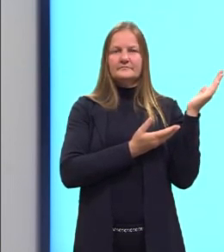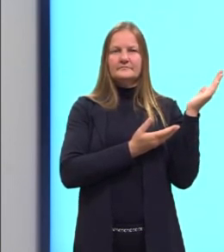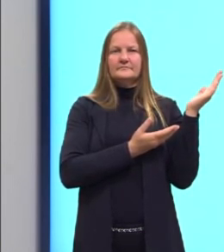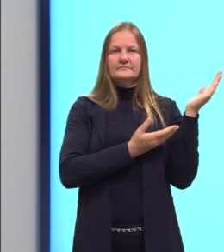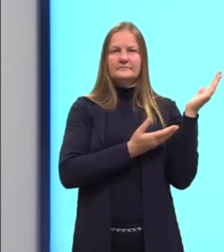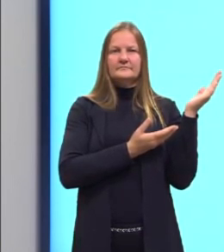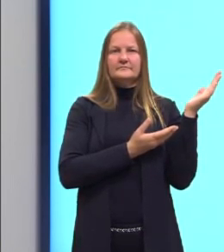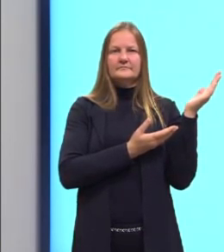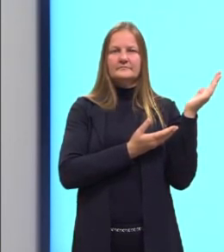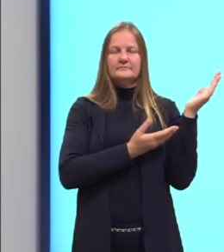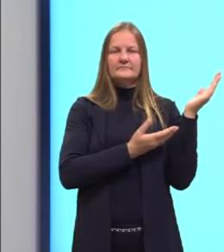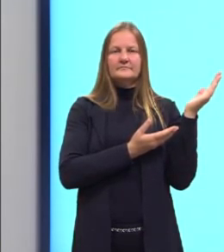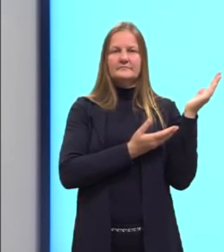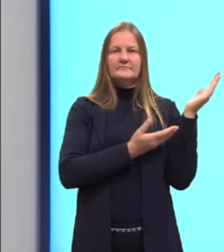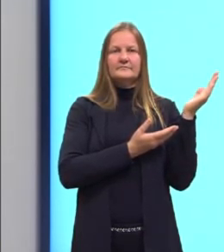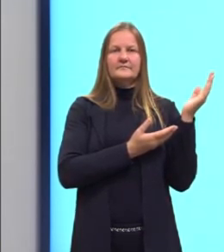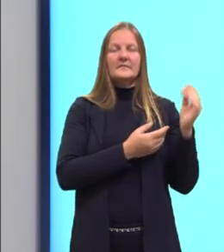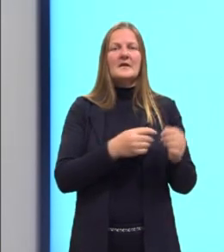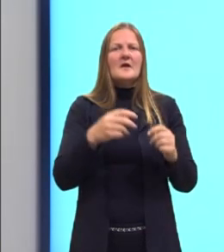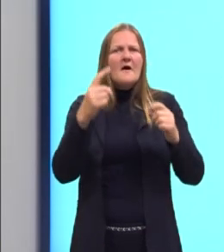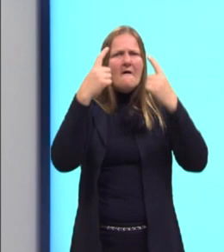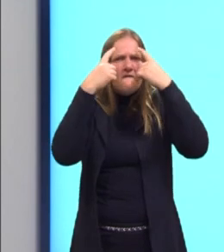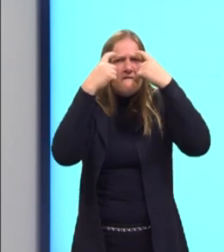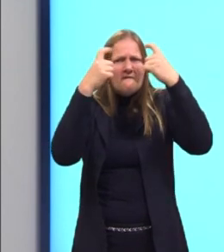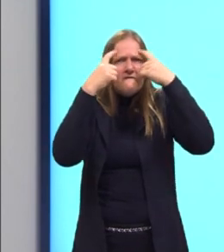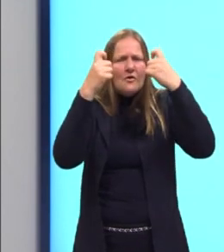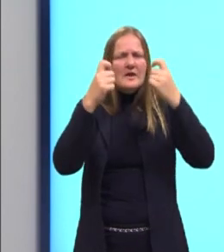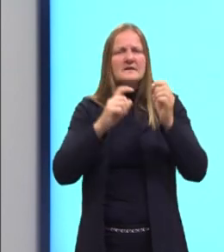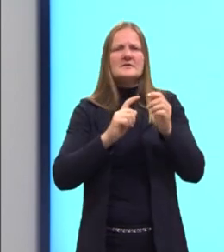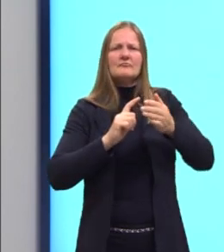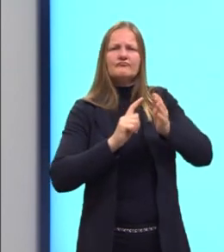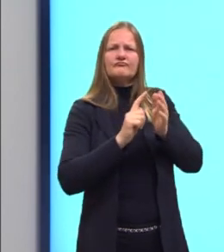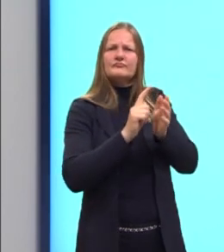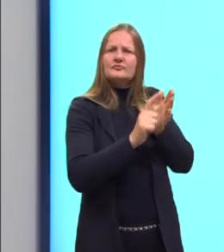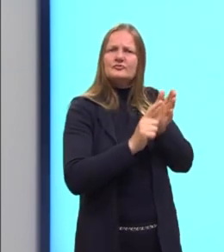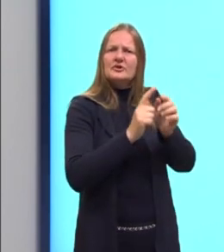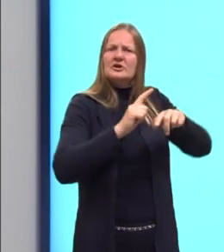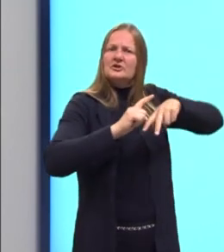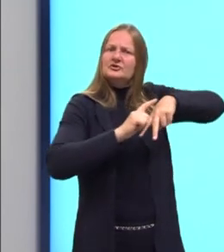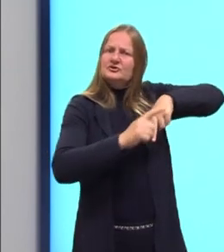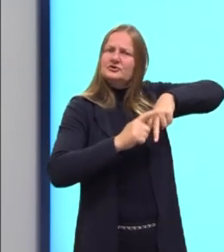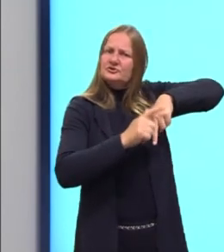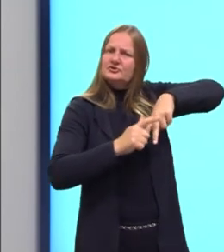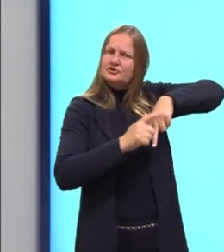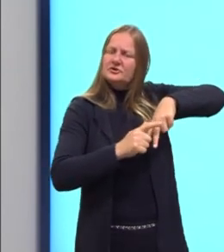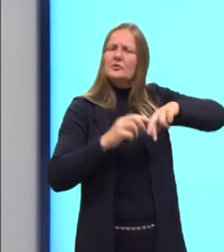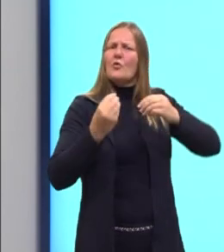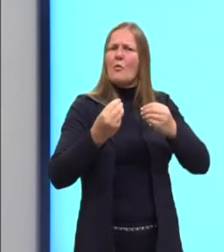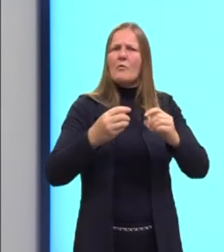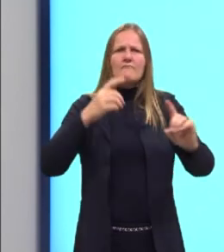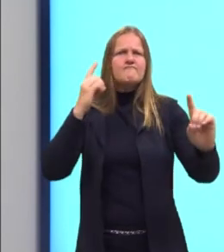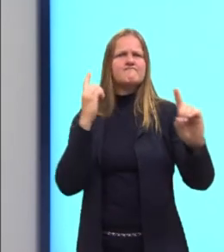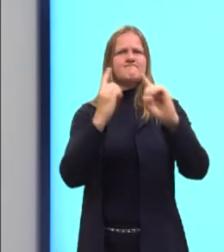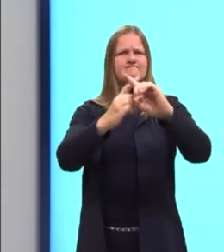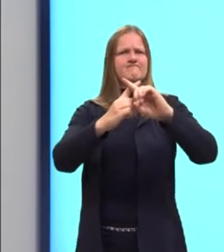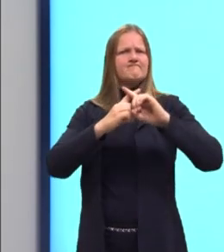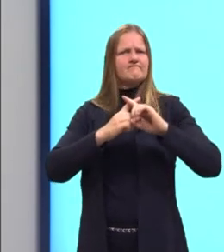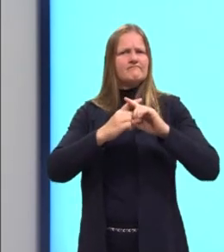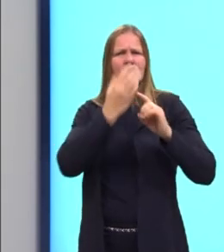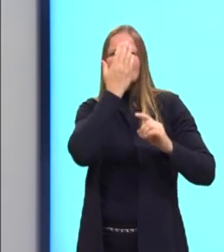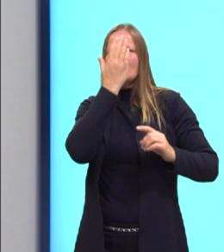by women. A violência de gênero e o assédio enfrentado. Enfrentado por quem?